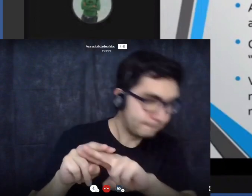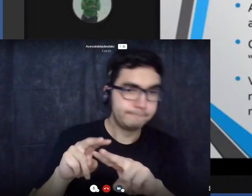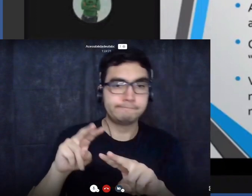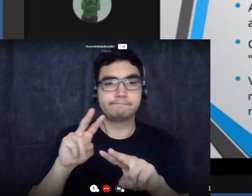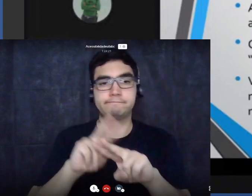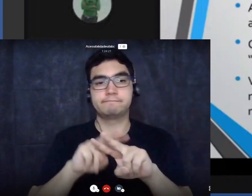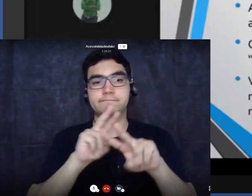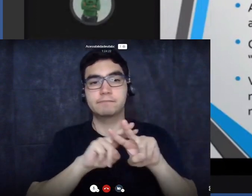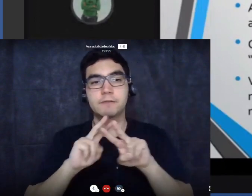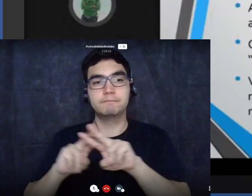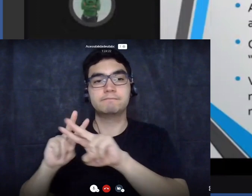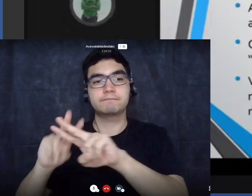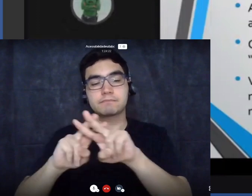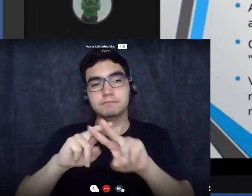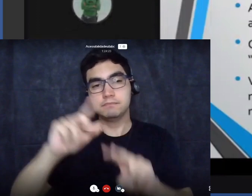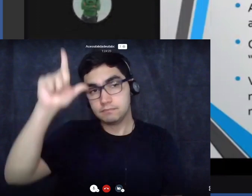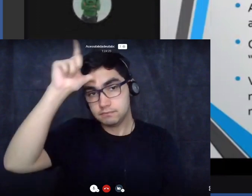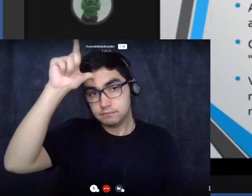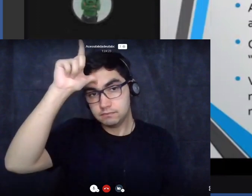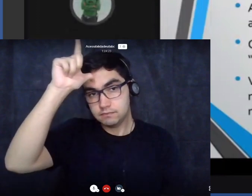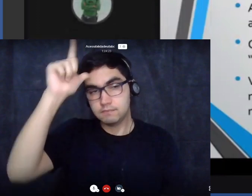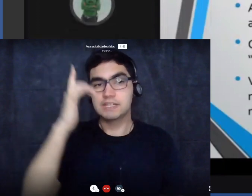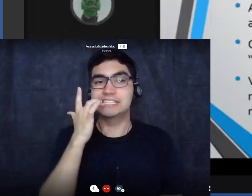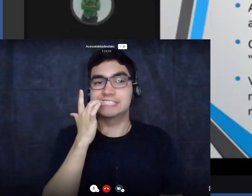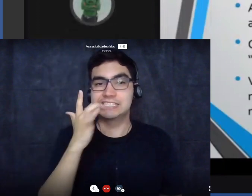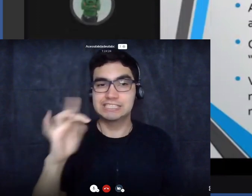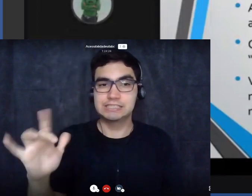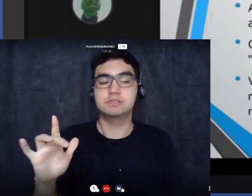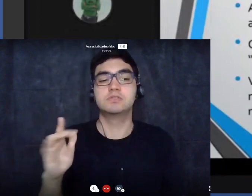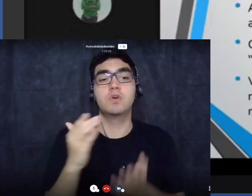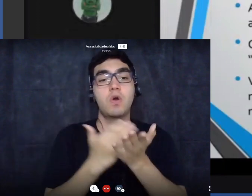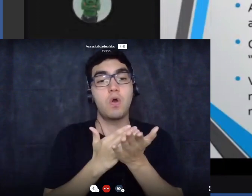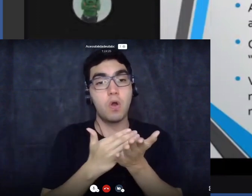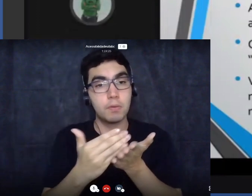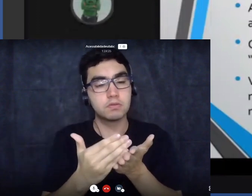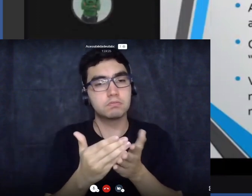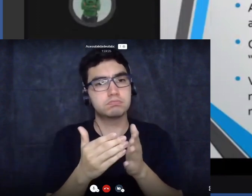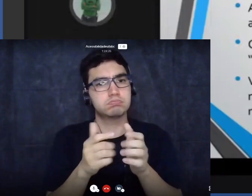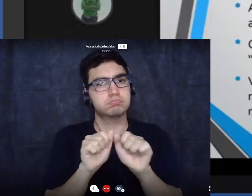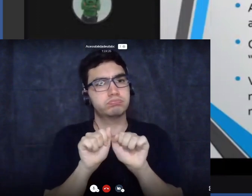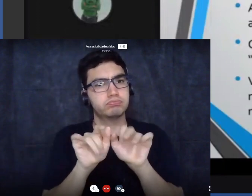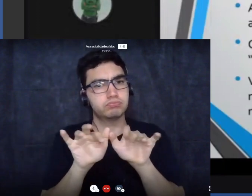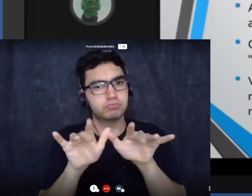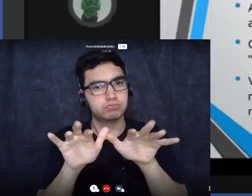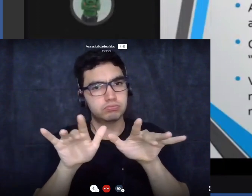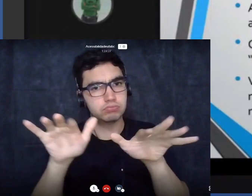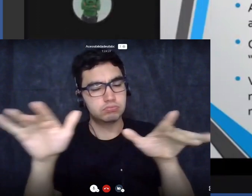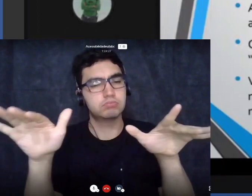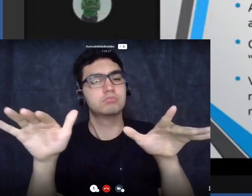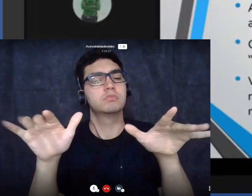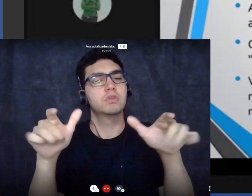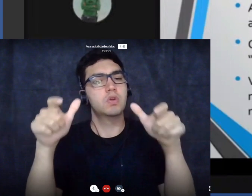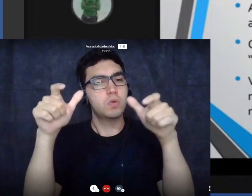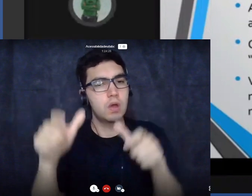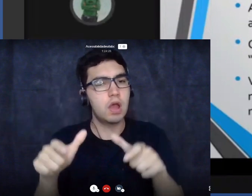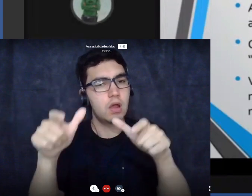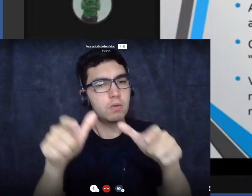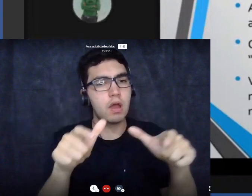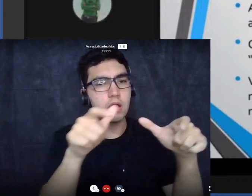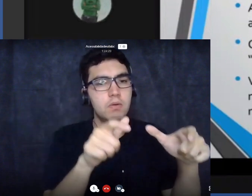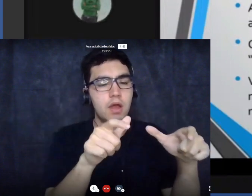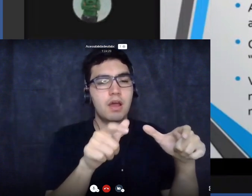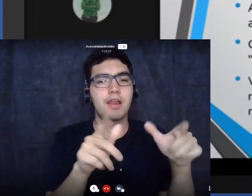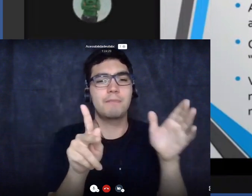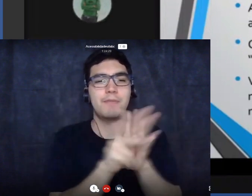ciganos começaram a ser enviados para campos ao leste da